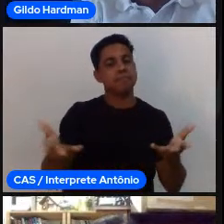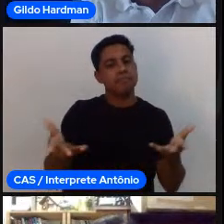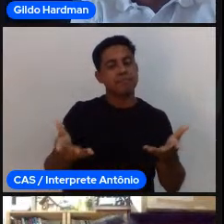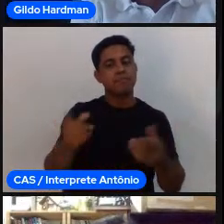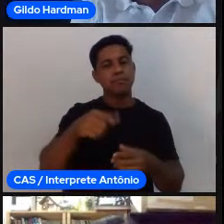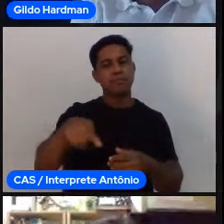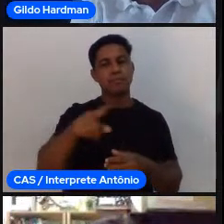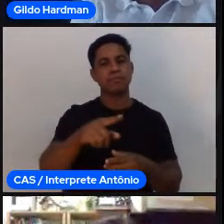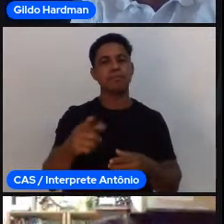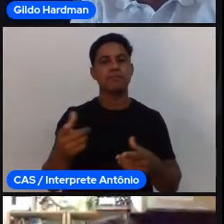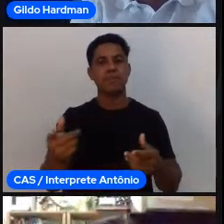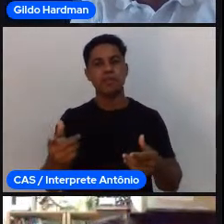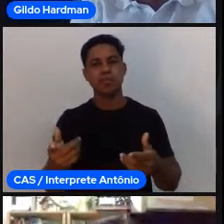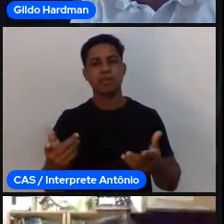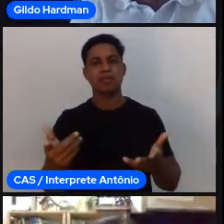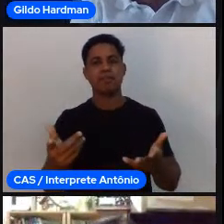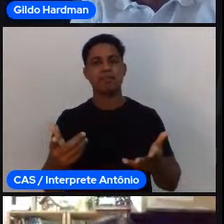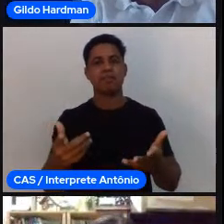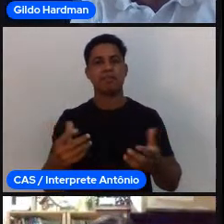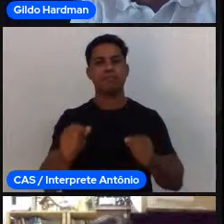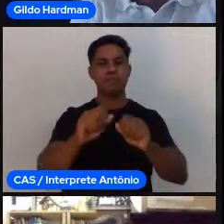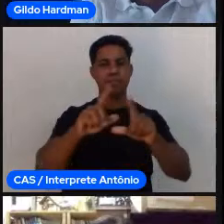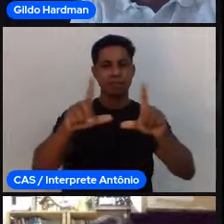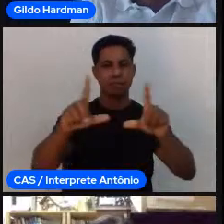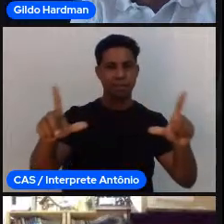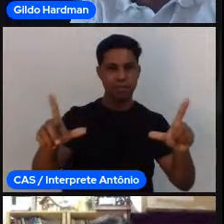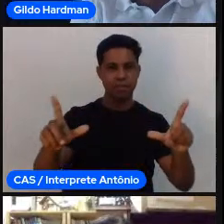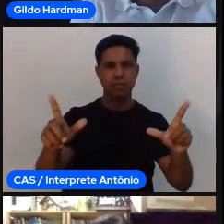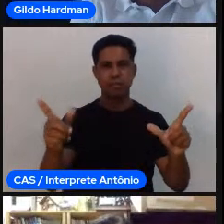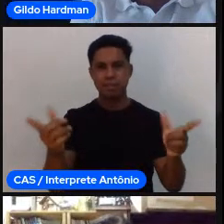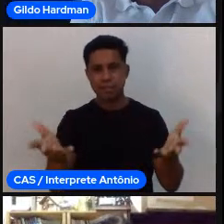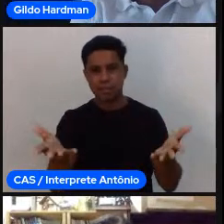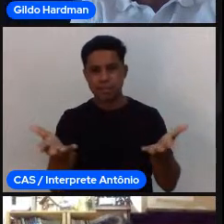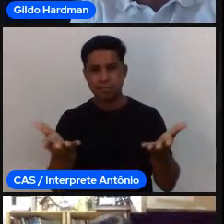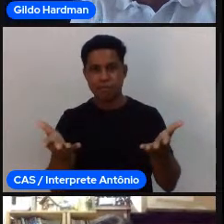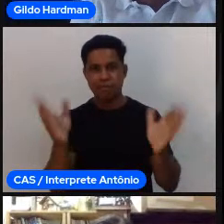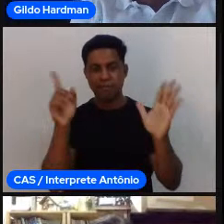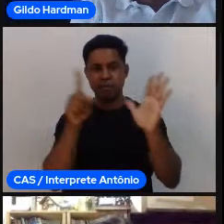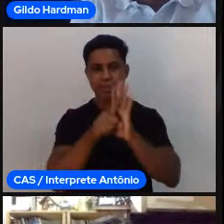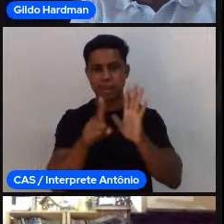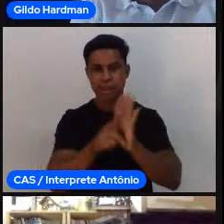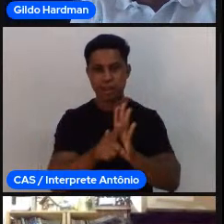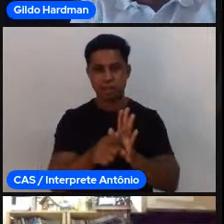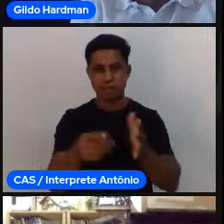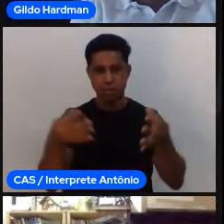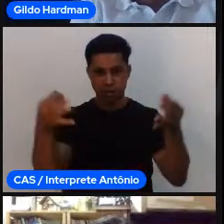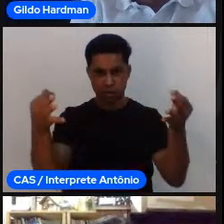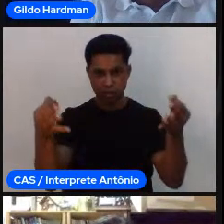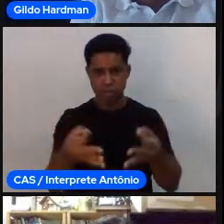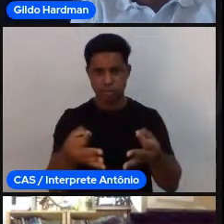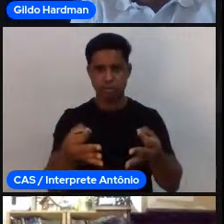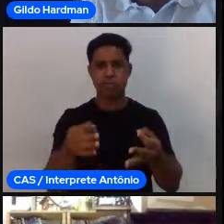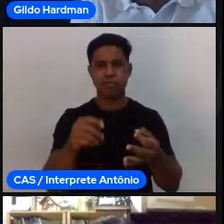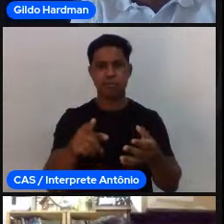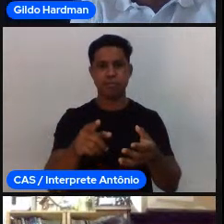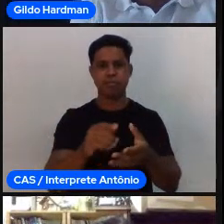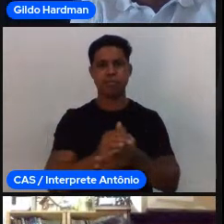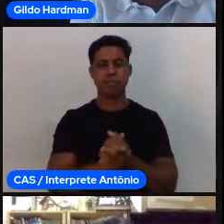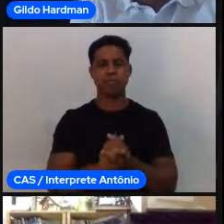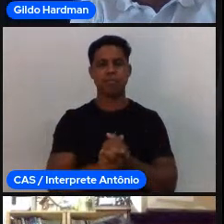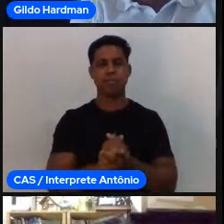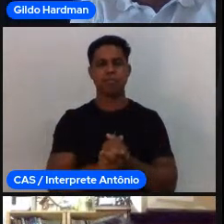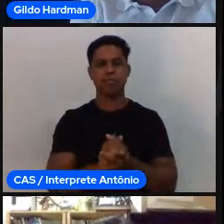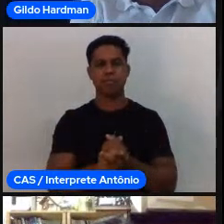elemento aparece, mais destaque ele ganha nessa nuvem de palavras, tá? O pessoal está conseguindo